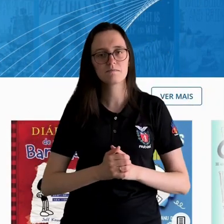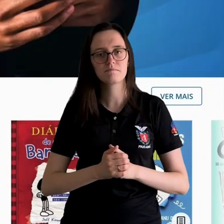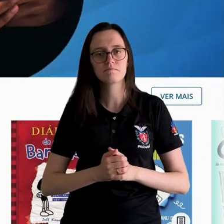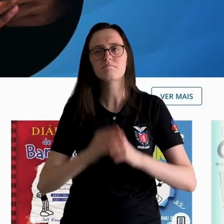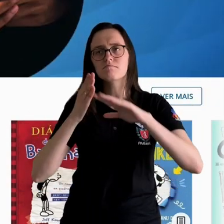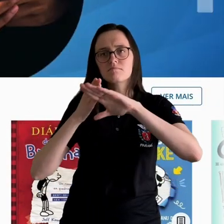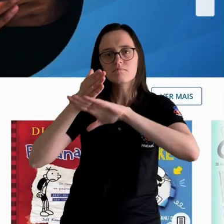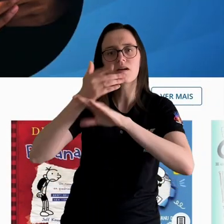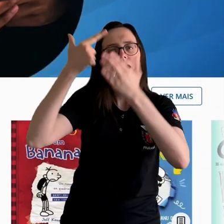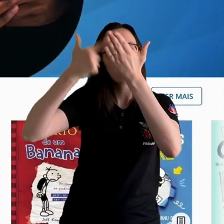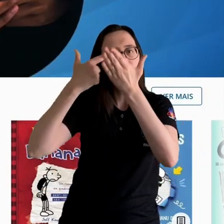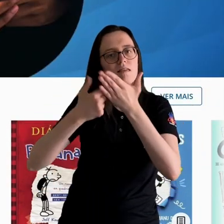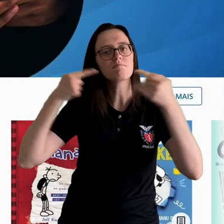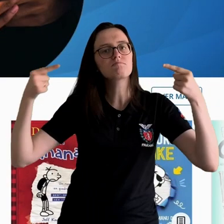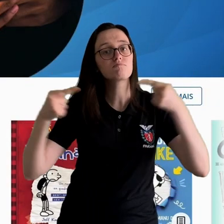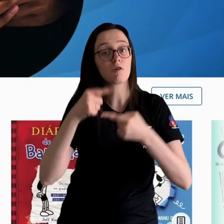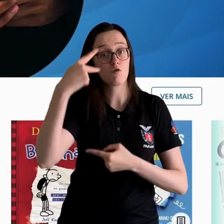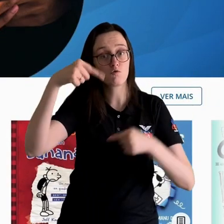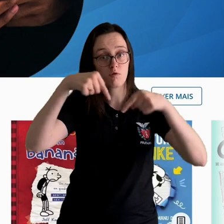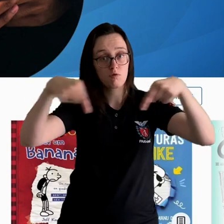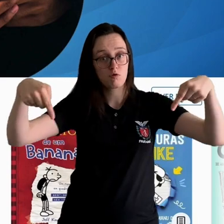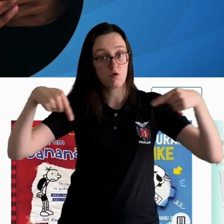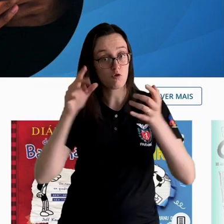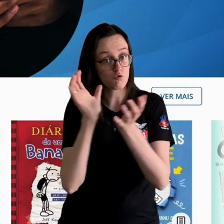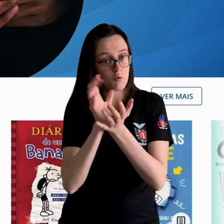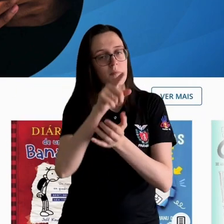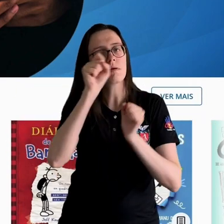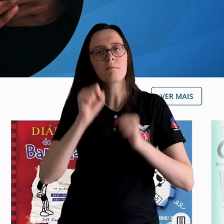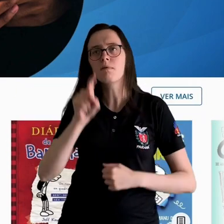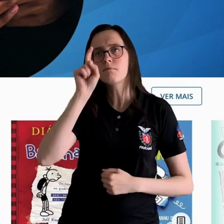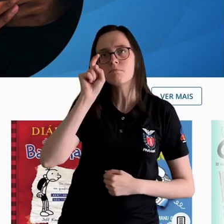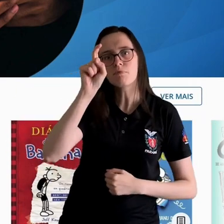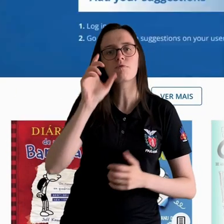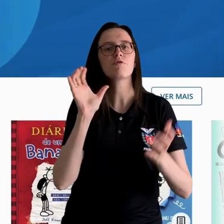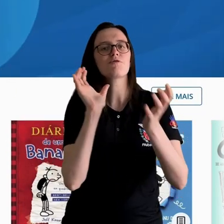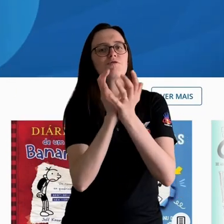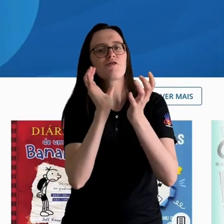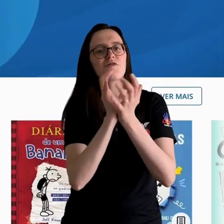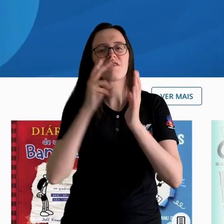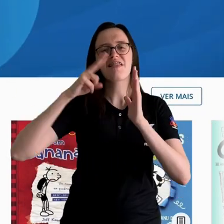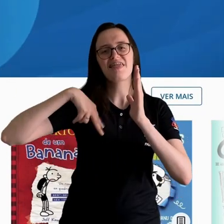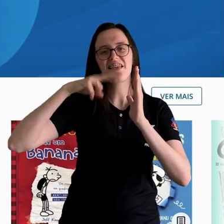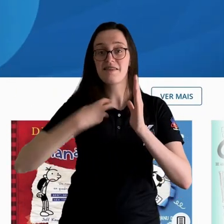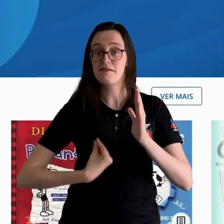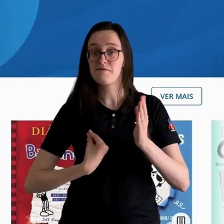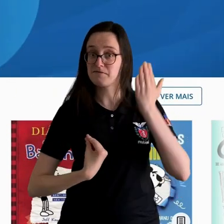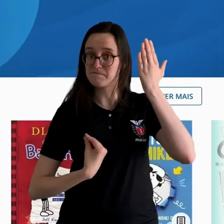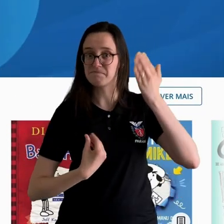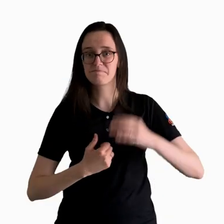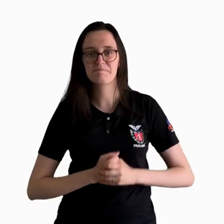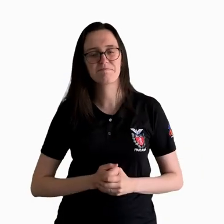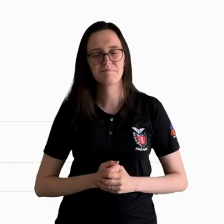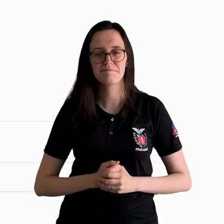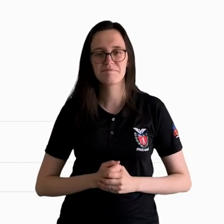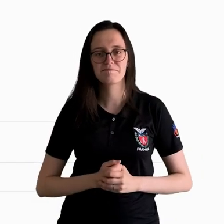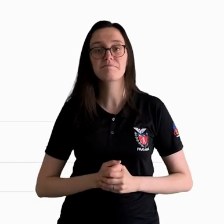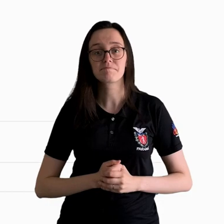livros disponíveis para a sua turma, clique em Clube de Leitura, no canto superior direito.